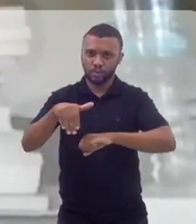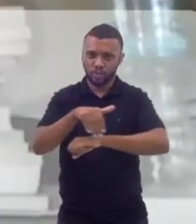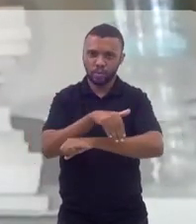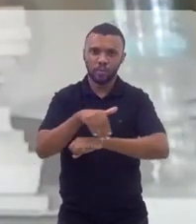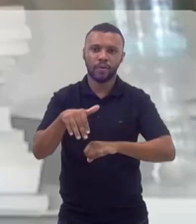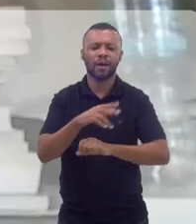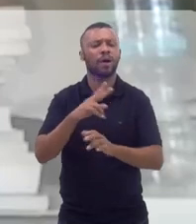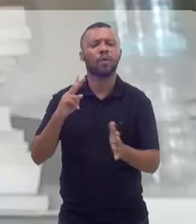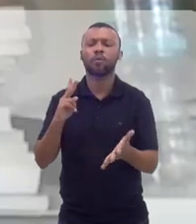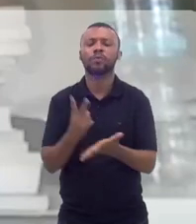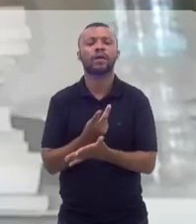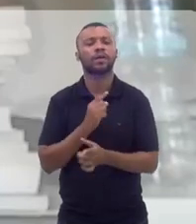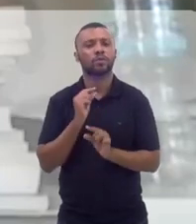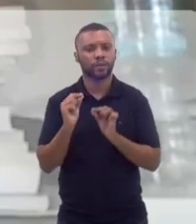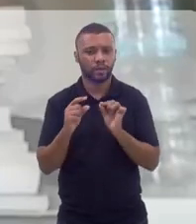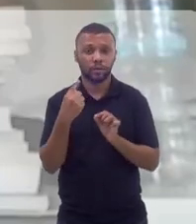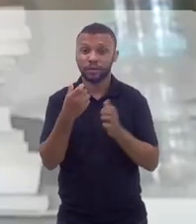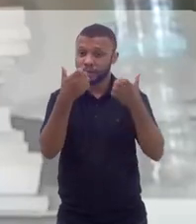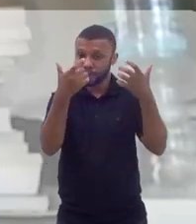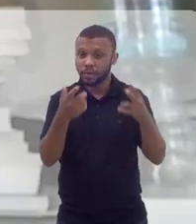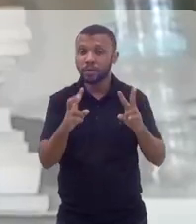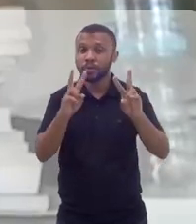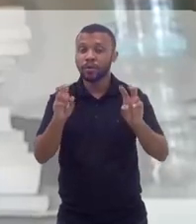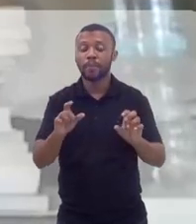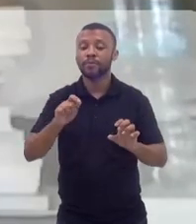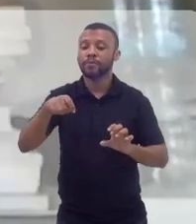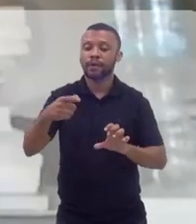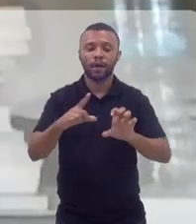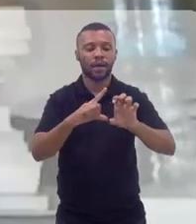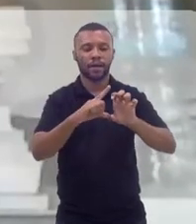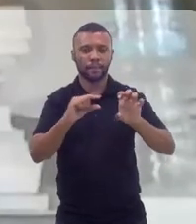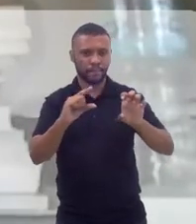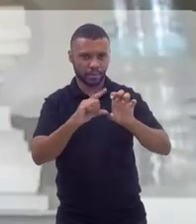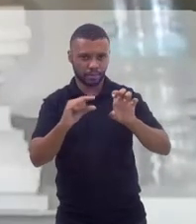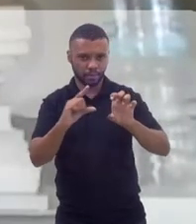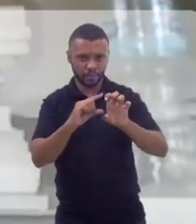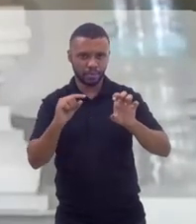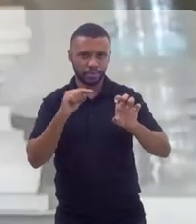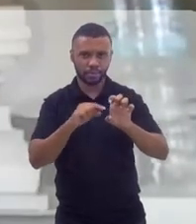a gente está falando sobre o empreendedorismo.